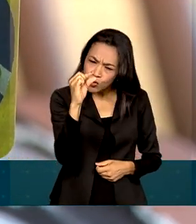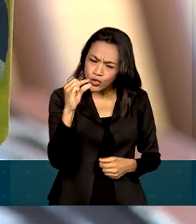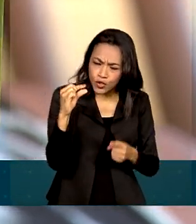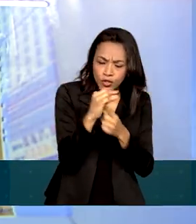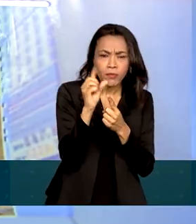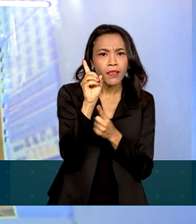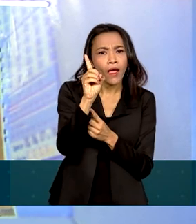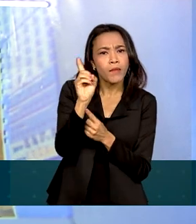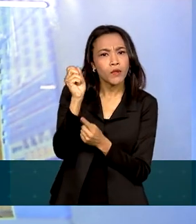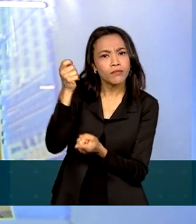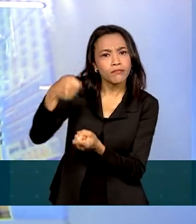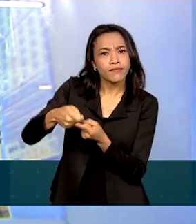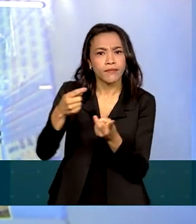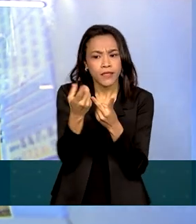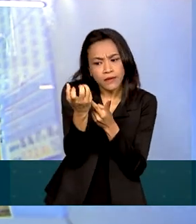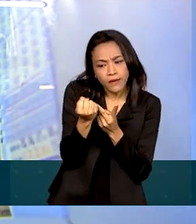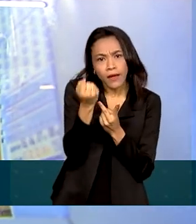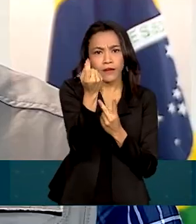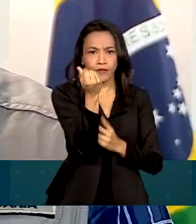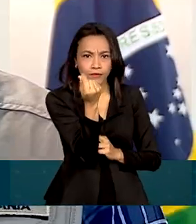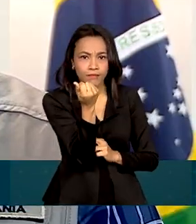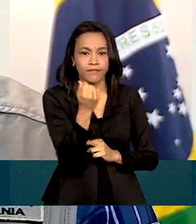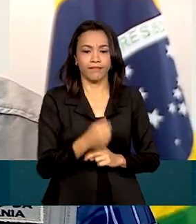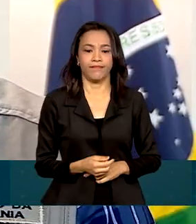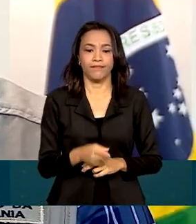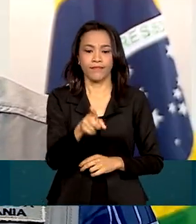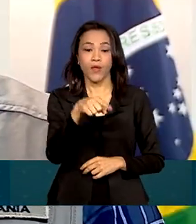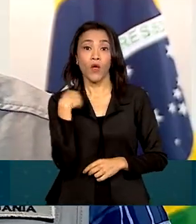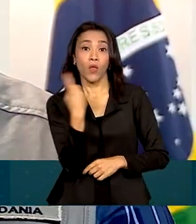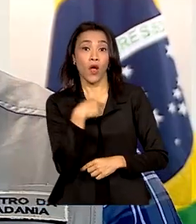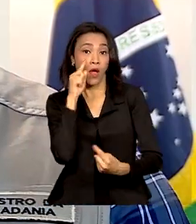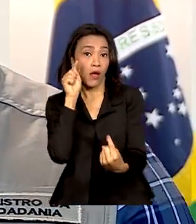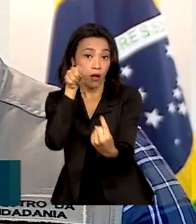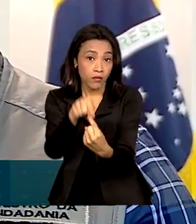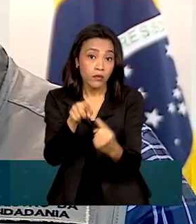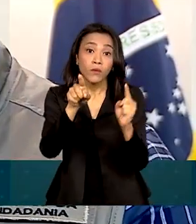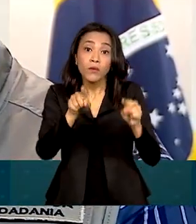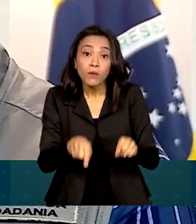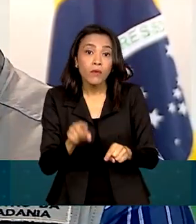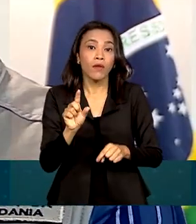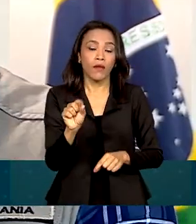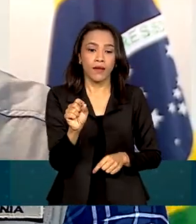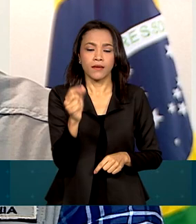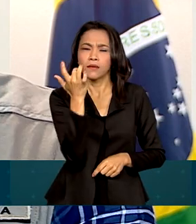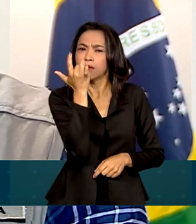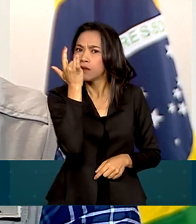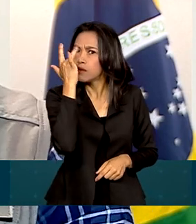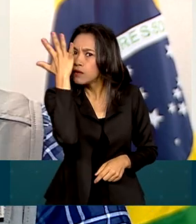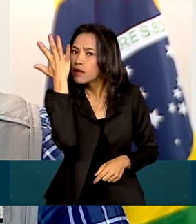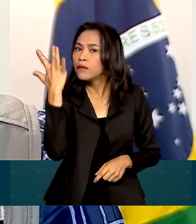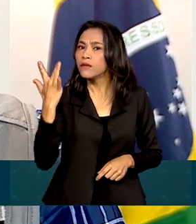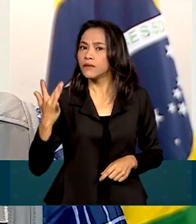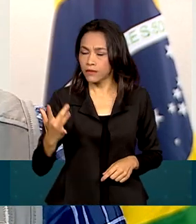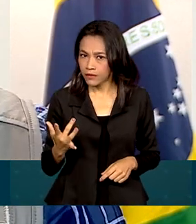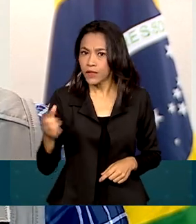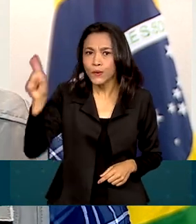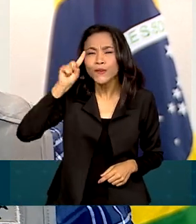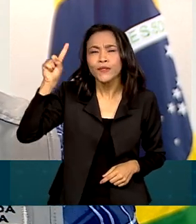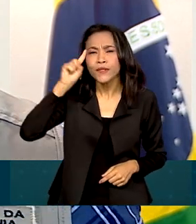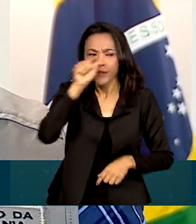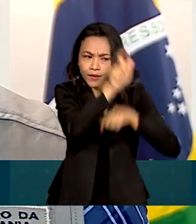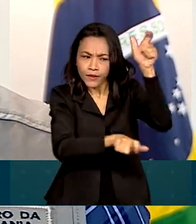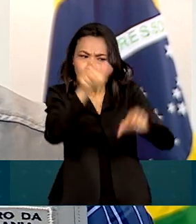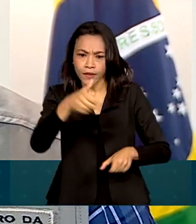funções de débito e saque em dinheiro. A nossa intenção é que a gente facilite o dia a dia